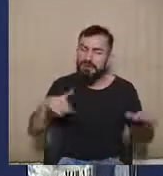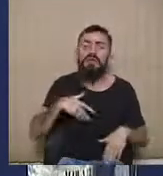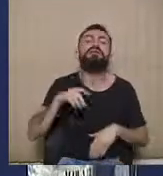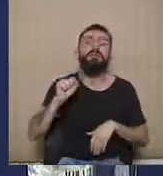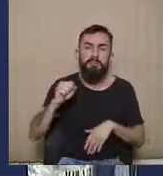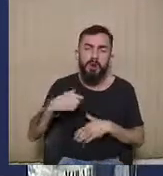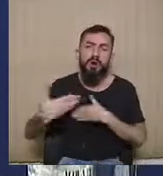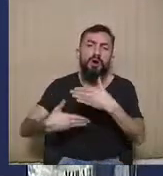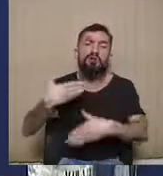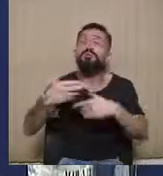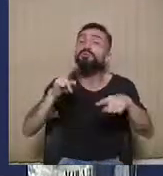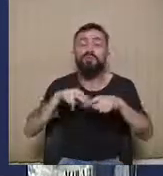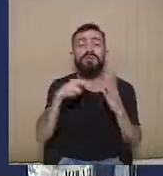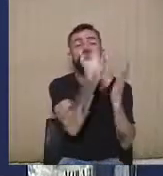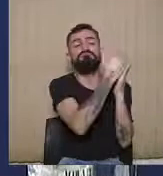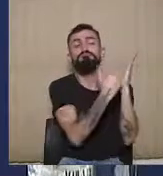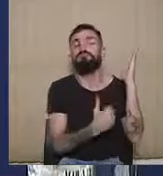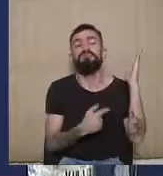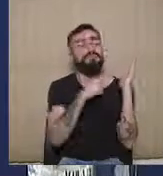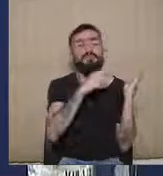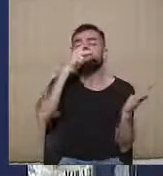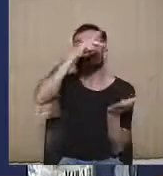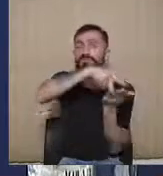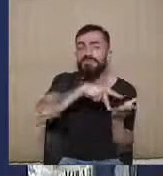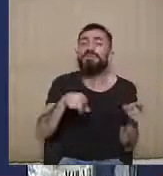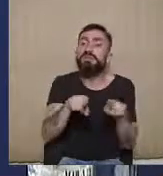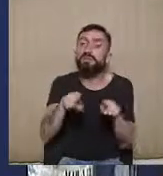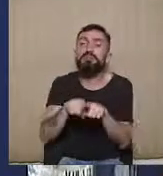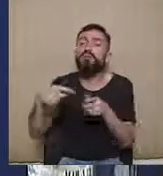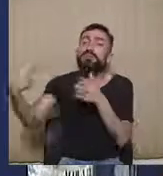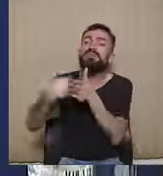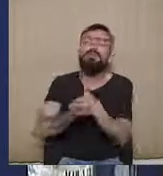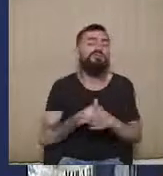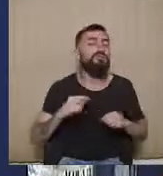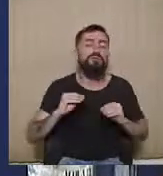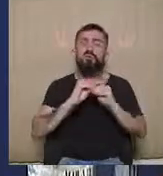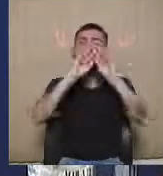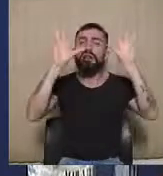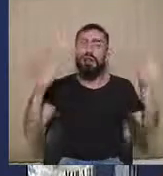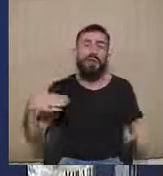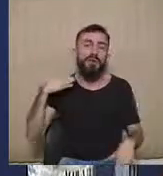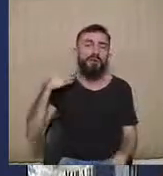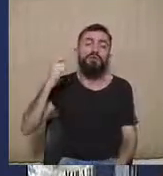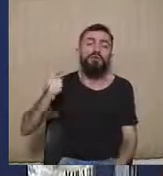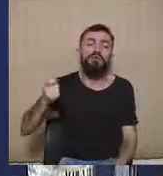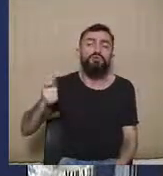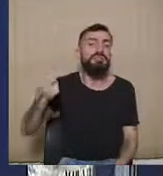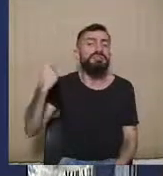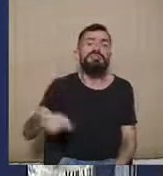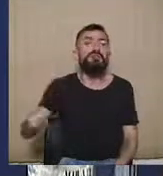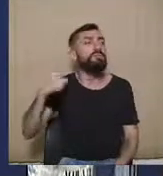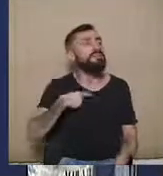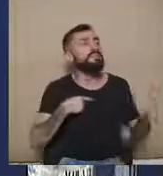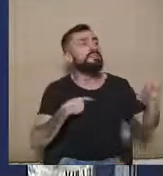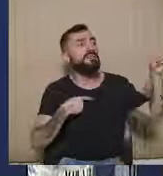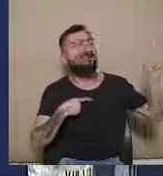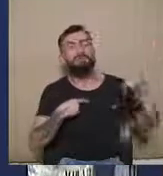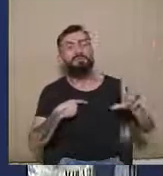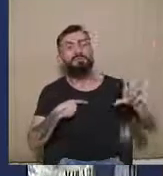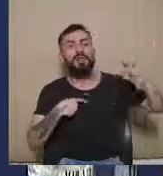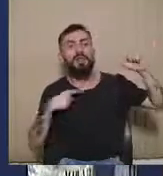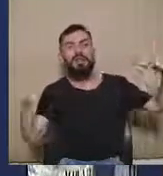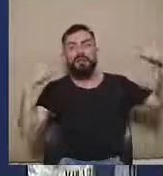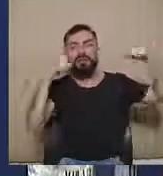pois, estando os fatos descritos e o pedido devidamente especificado, o juiz não está vinculado aos dispositivos legais utilizados na inicial,